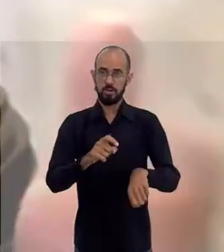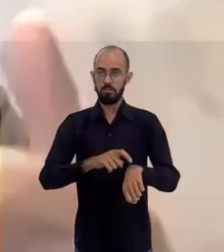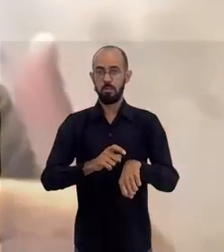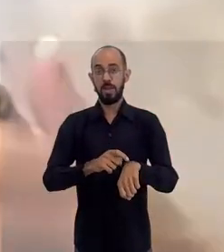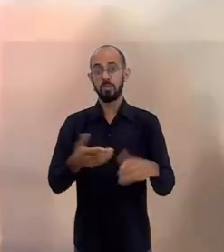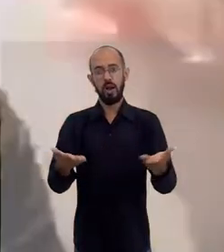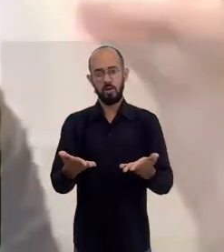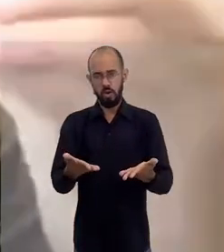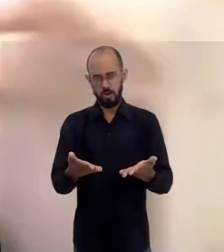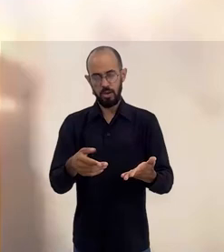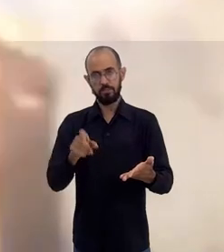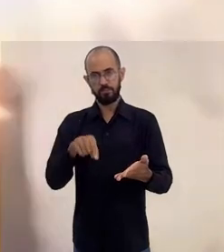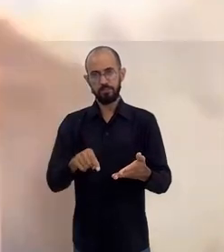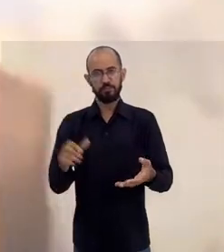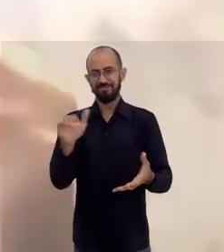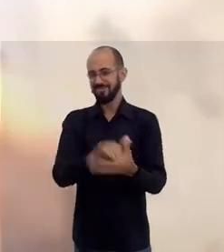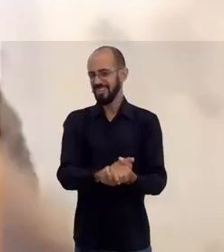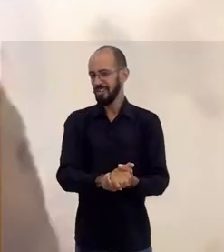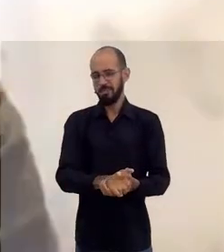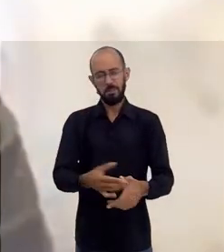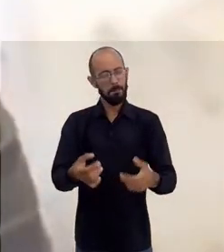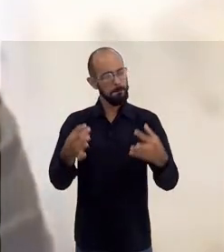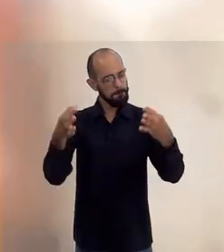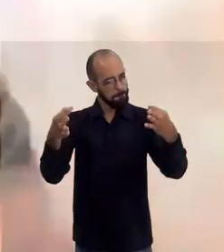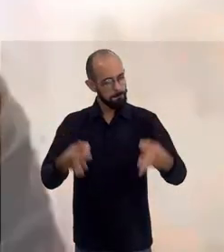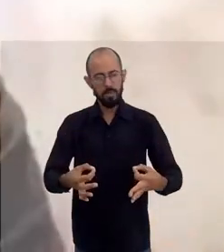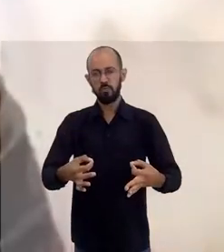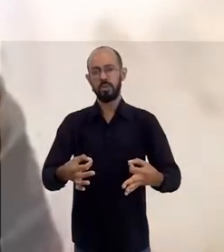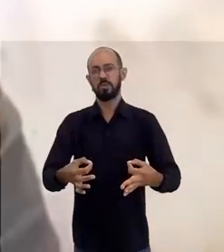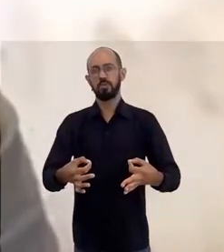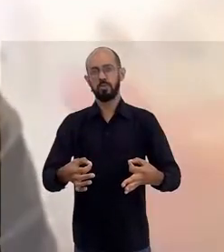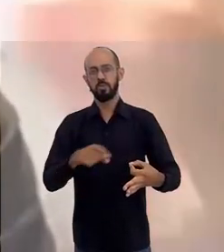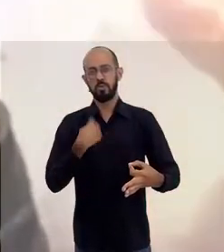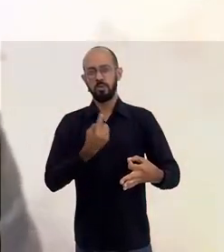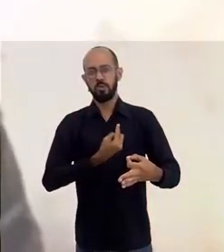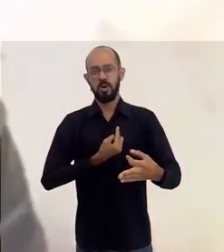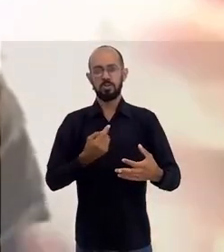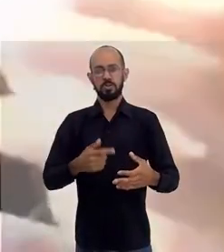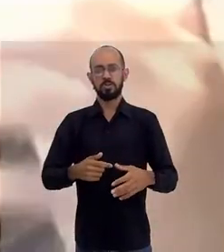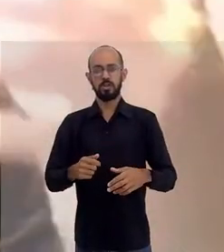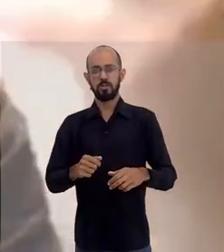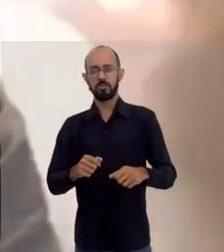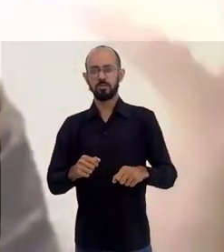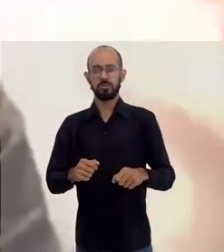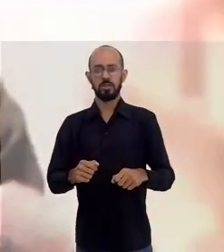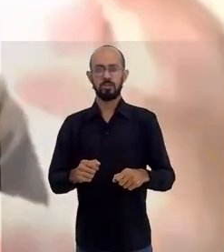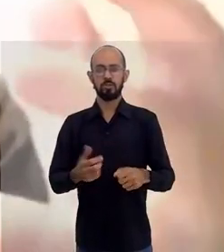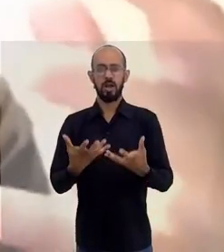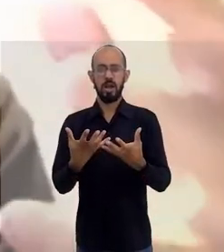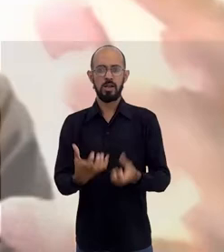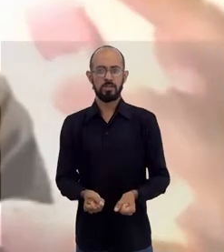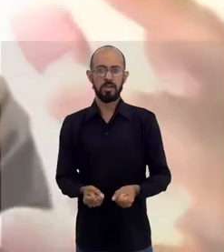neste momento. Então, foi um casamento perfeito. Então, a gente está sendo incubado, hospedado,